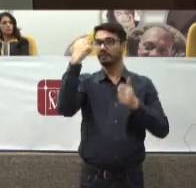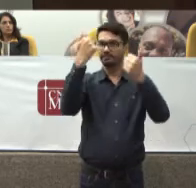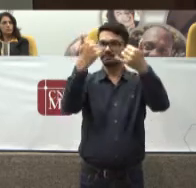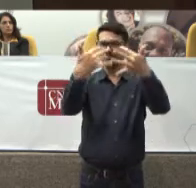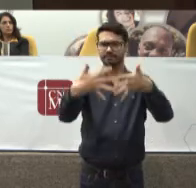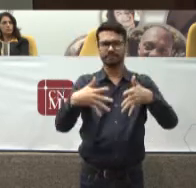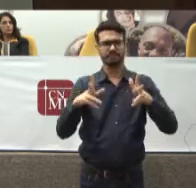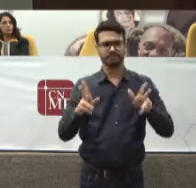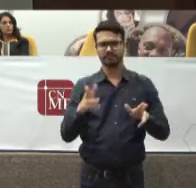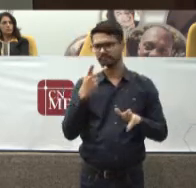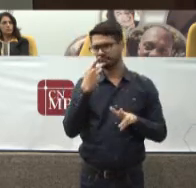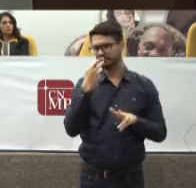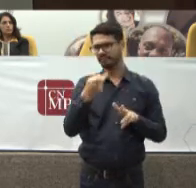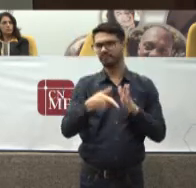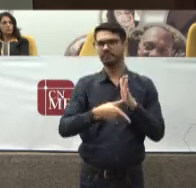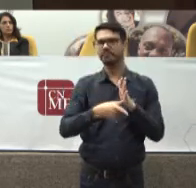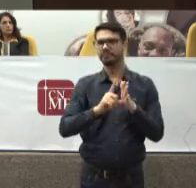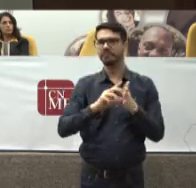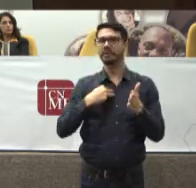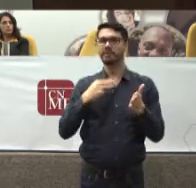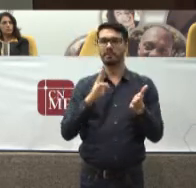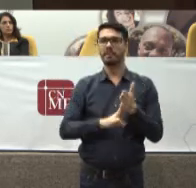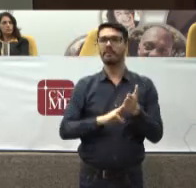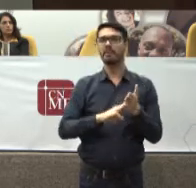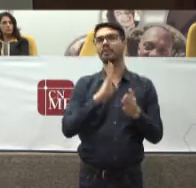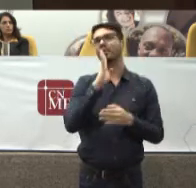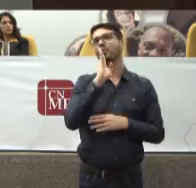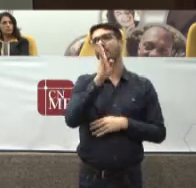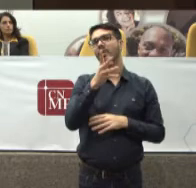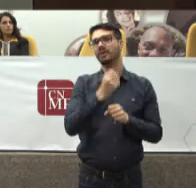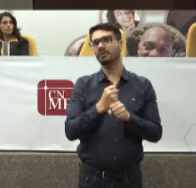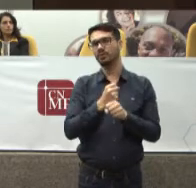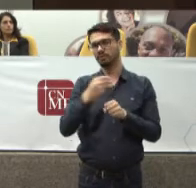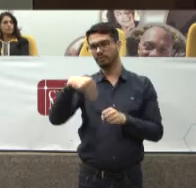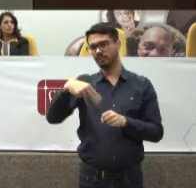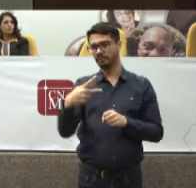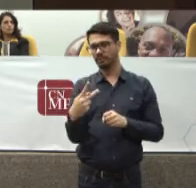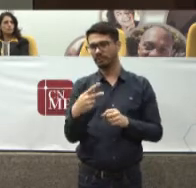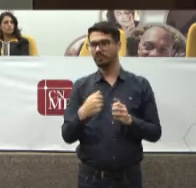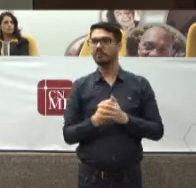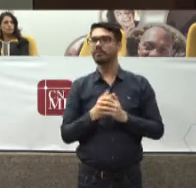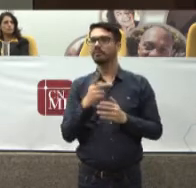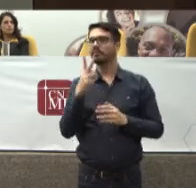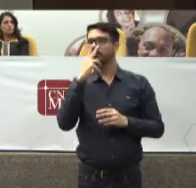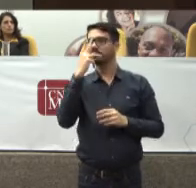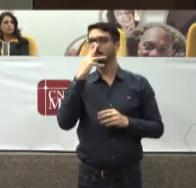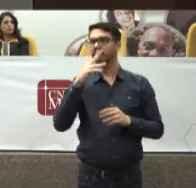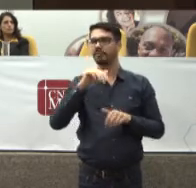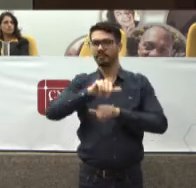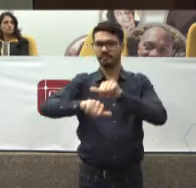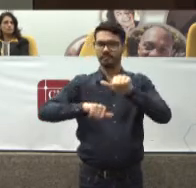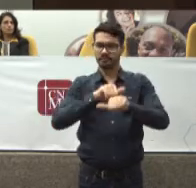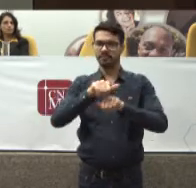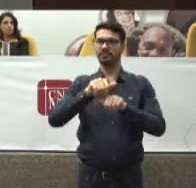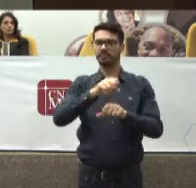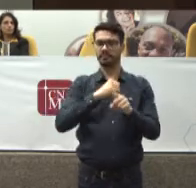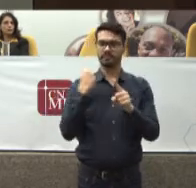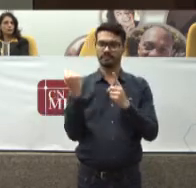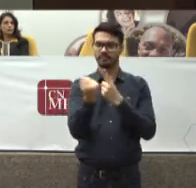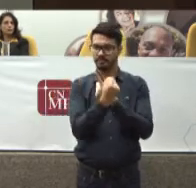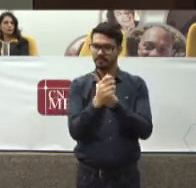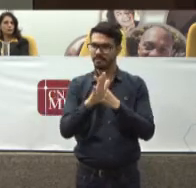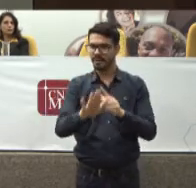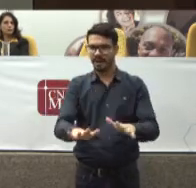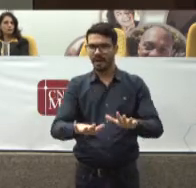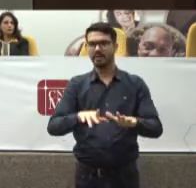foi referido Fui membro do Ministério Público Durante quatro anos Acho que o Ministério Público Tem um papel transformador Na sociedade brasileira Mas esse